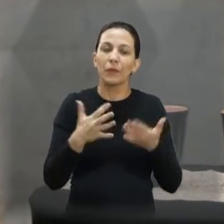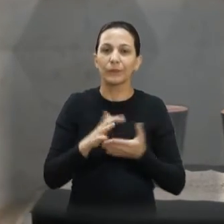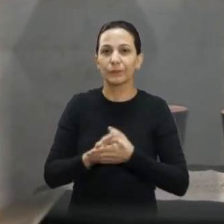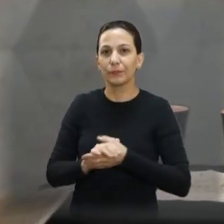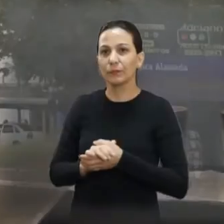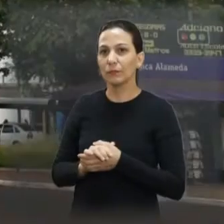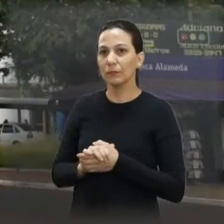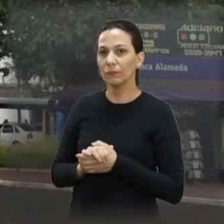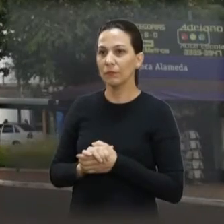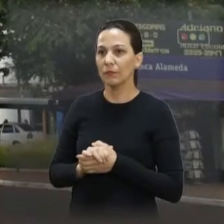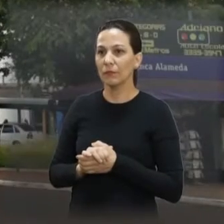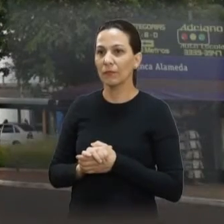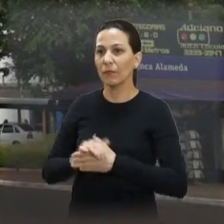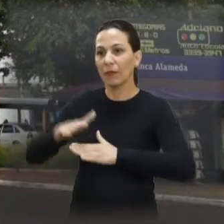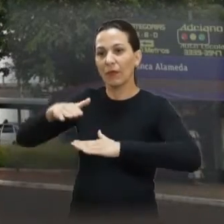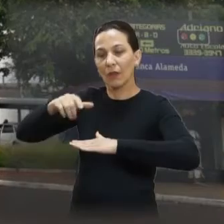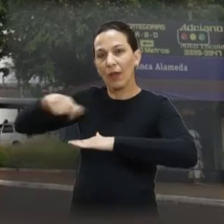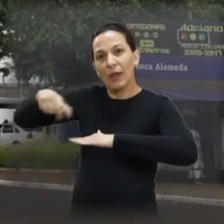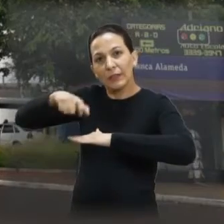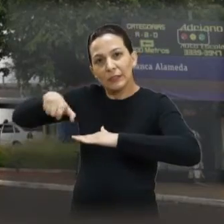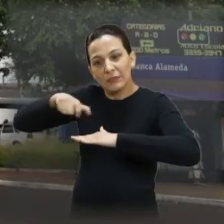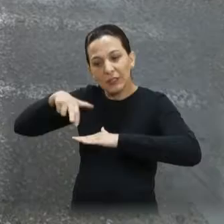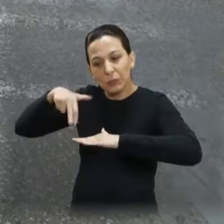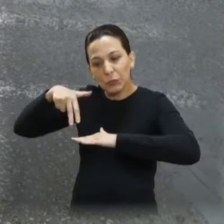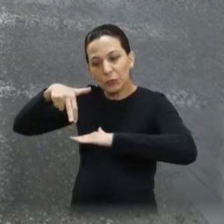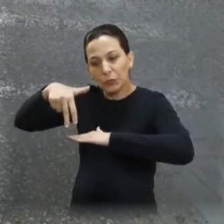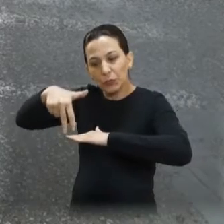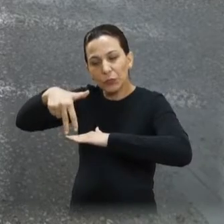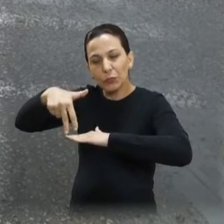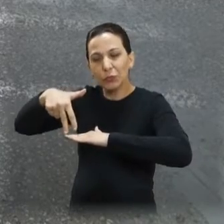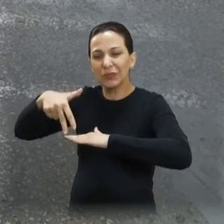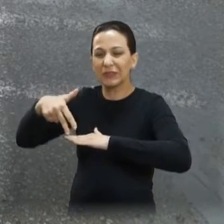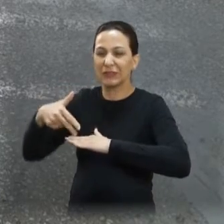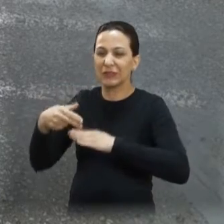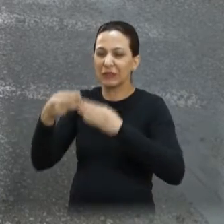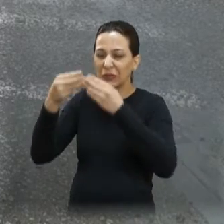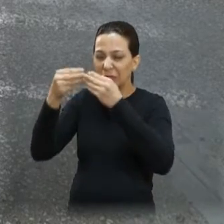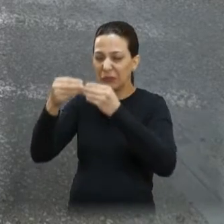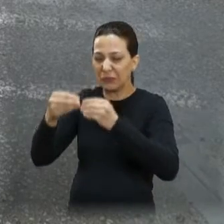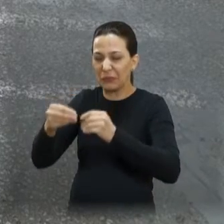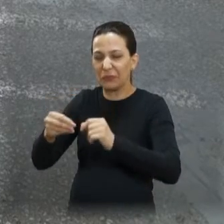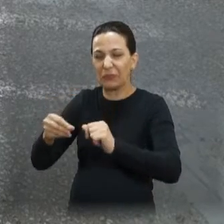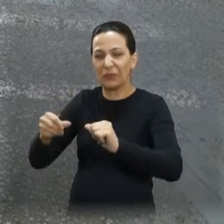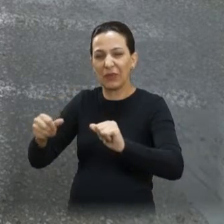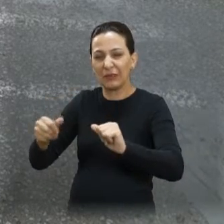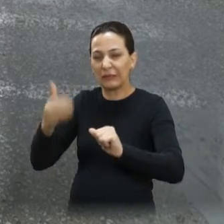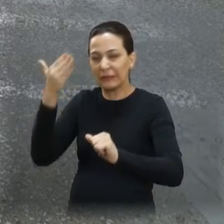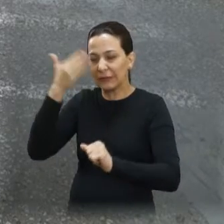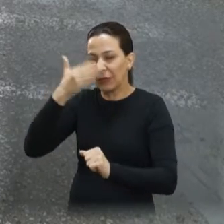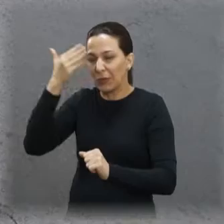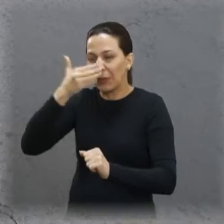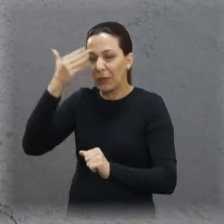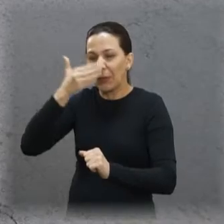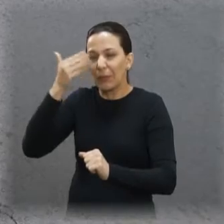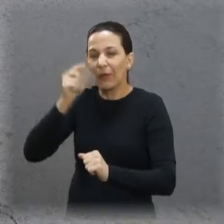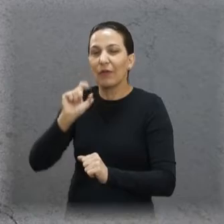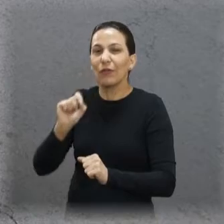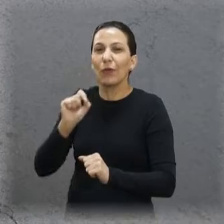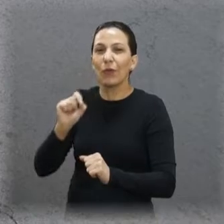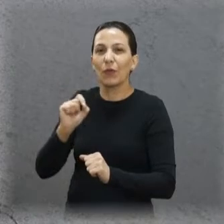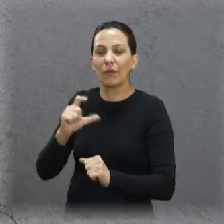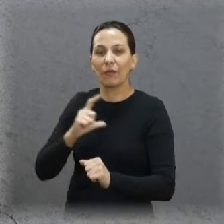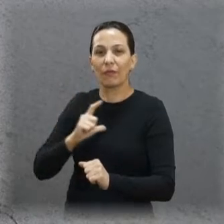as faixas, elas estavam desgastadas, né? Estavam, como está a foto, aí que você está vendo as fotos que estamos vendo aí, elas estavam